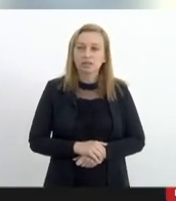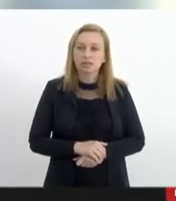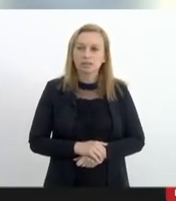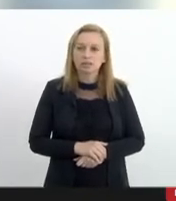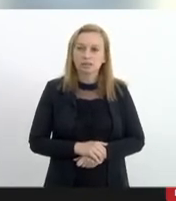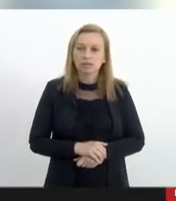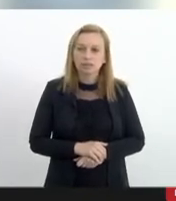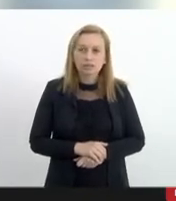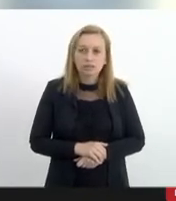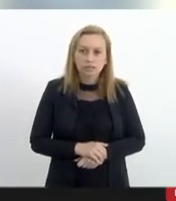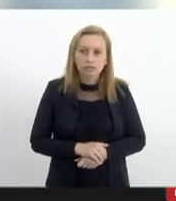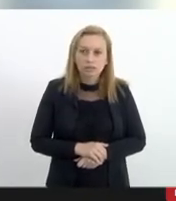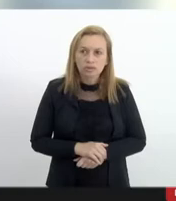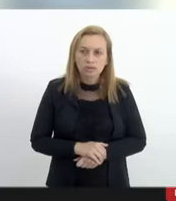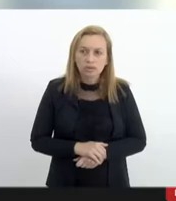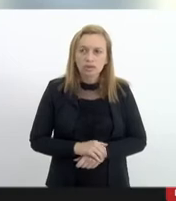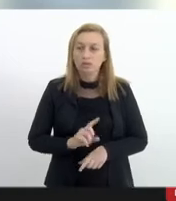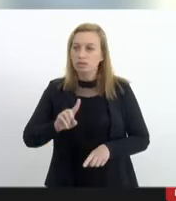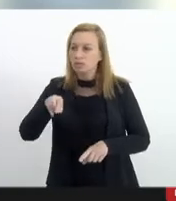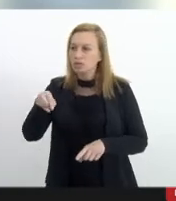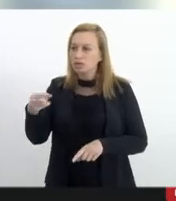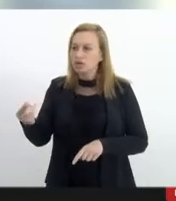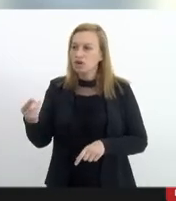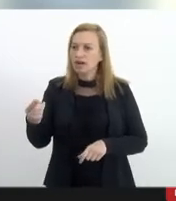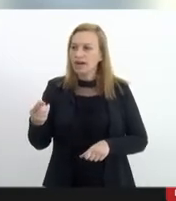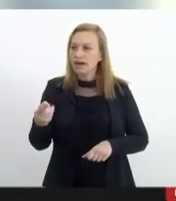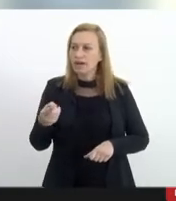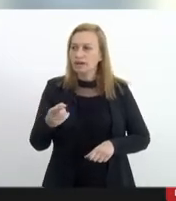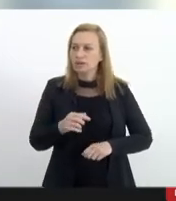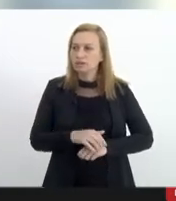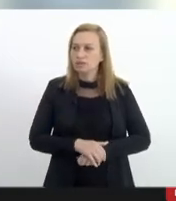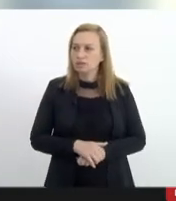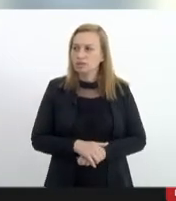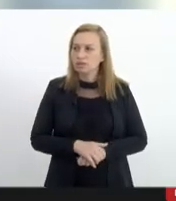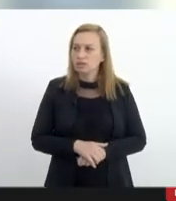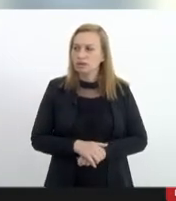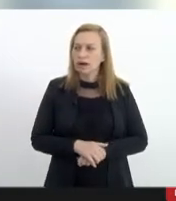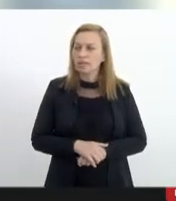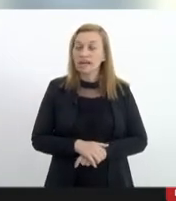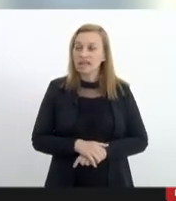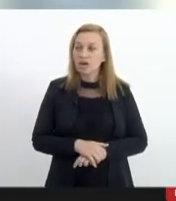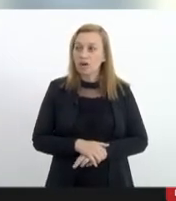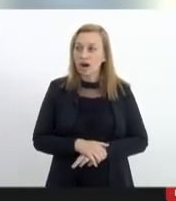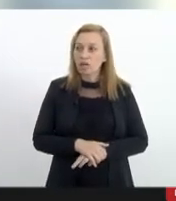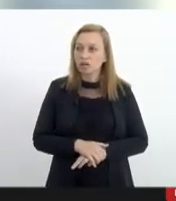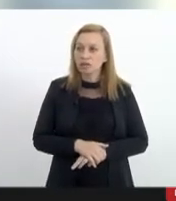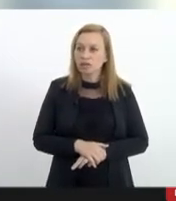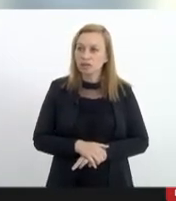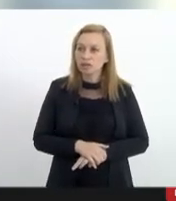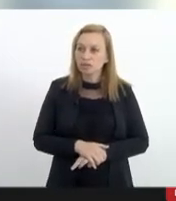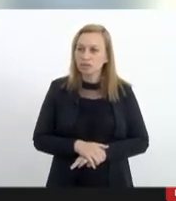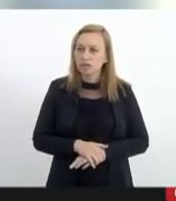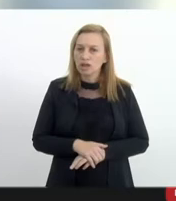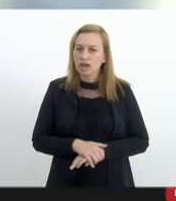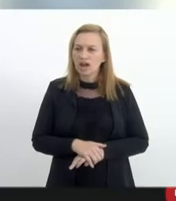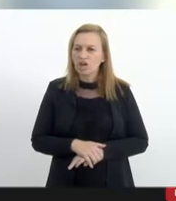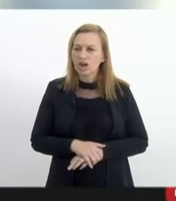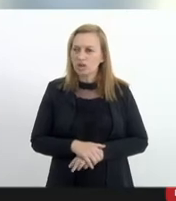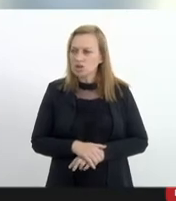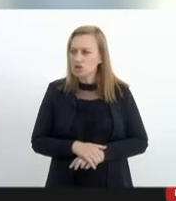e após a minha fala o próprio ministro Fachin disse bem estamos